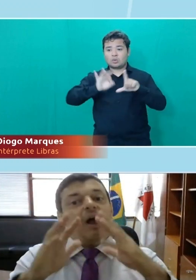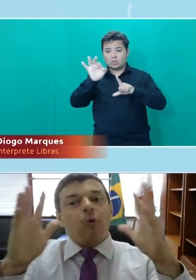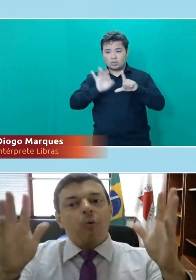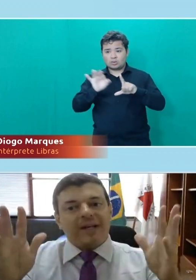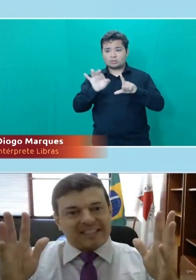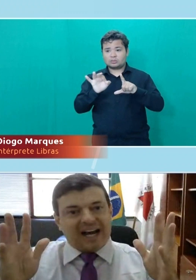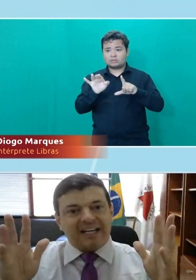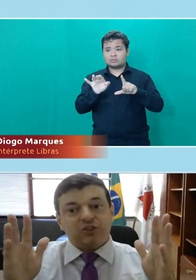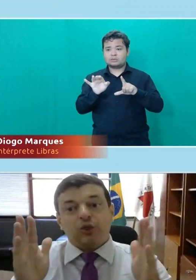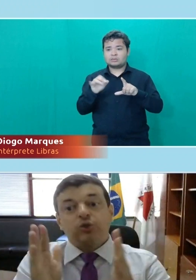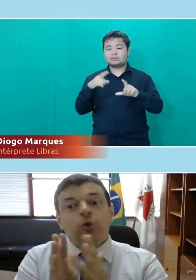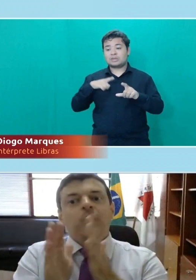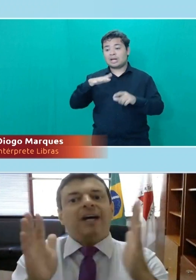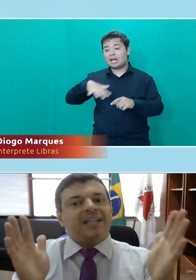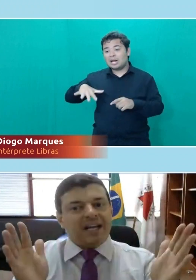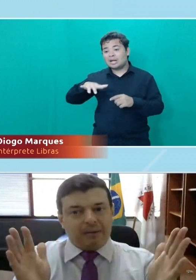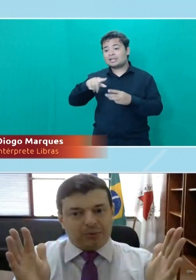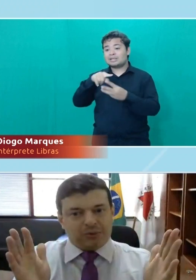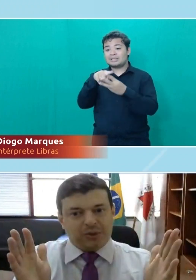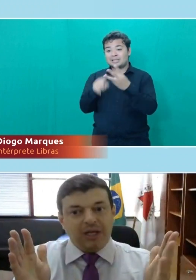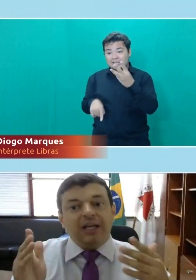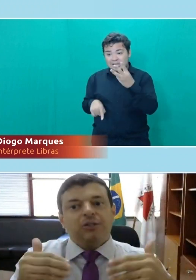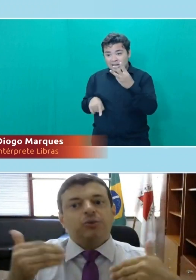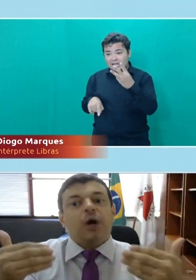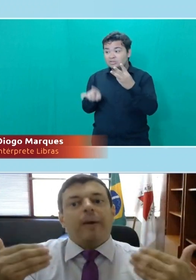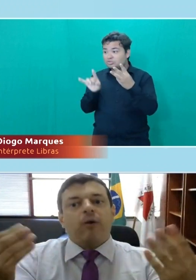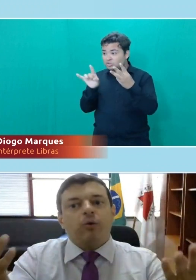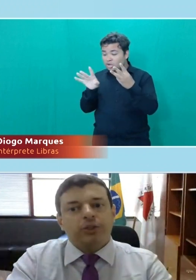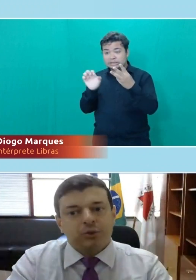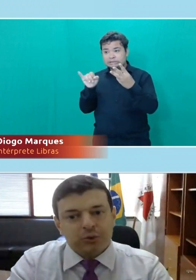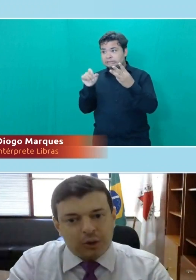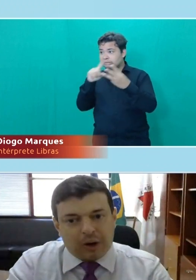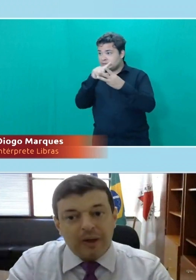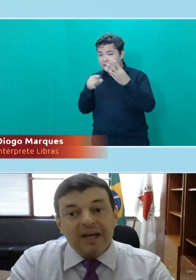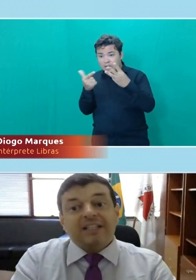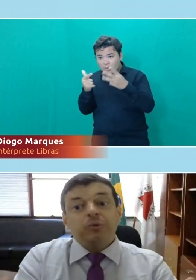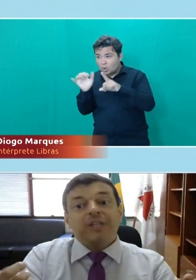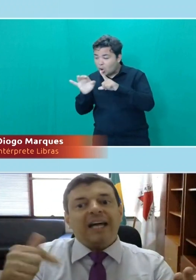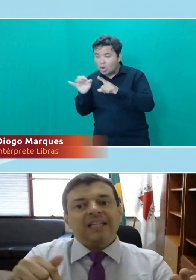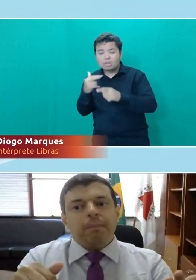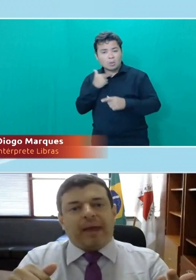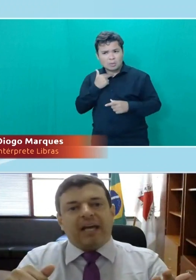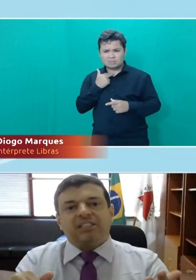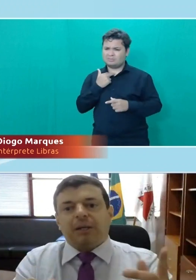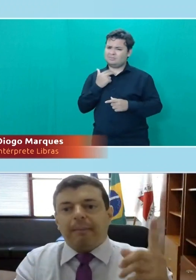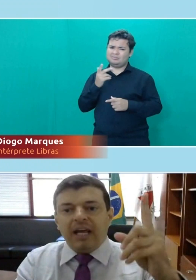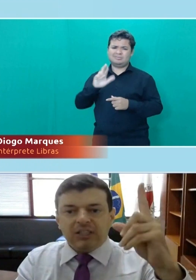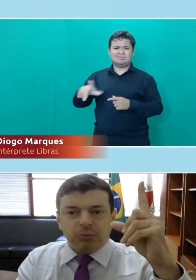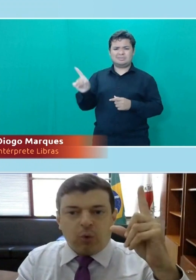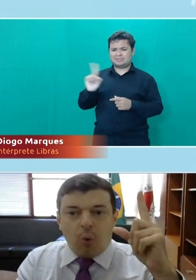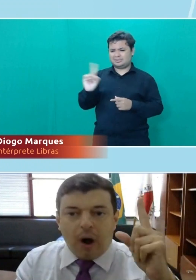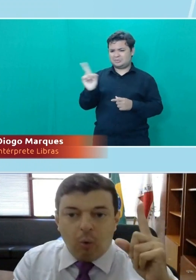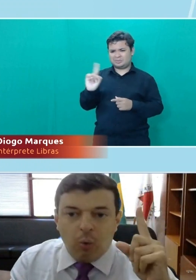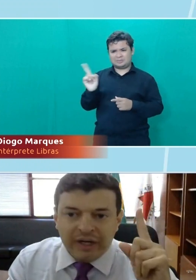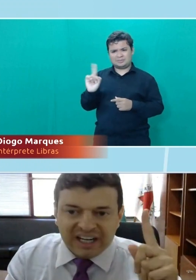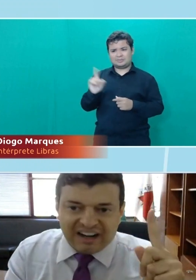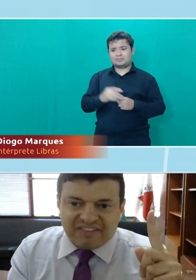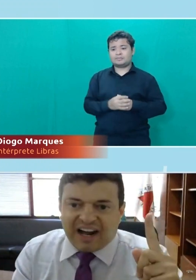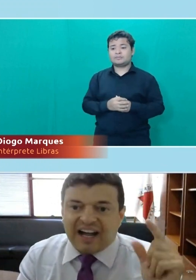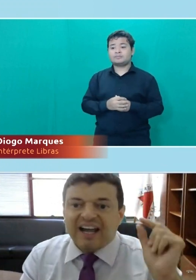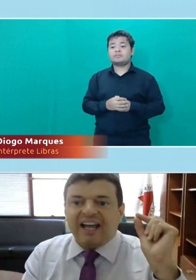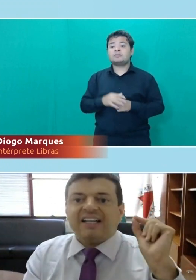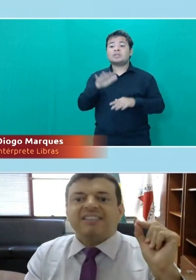em algumas áreas nós nunca teremos. E isso não é constitucional. Então, nada impede que, mesmo com uma